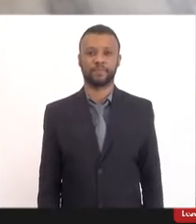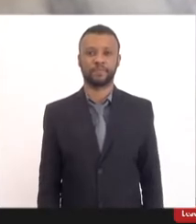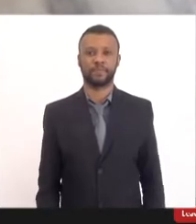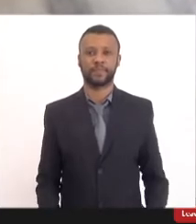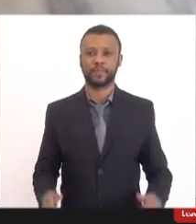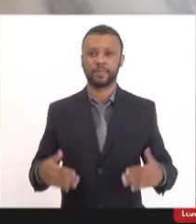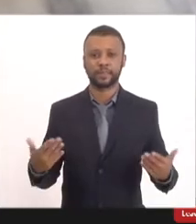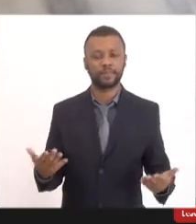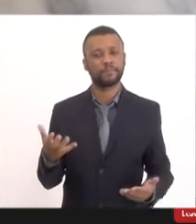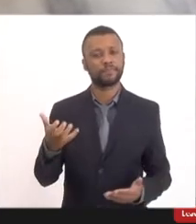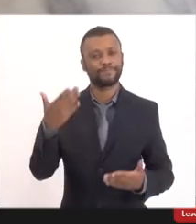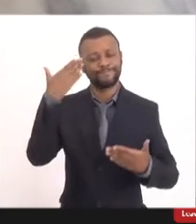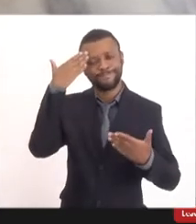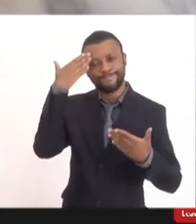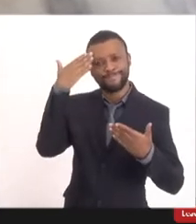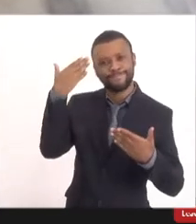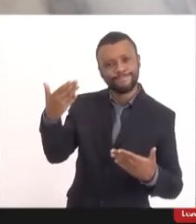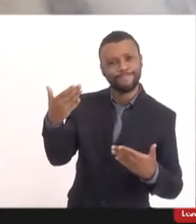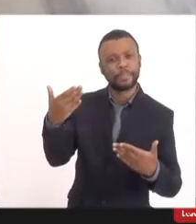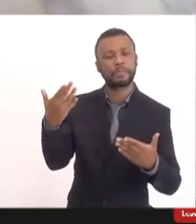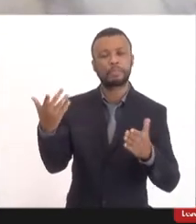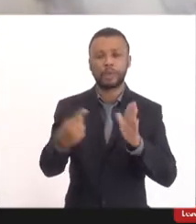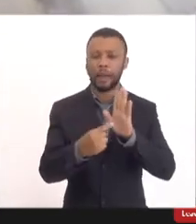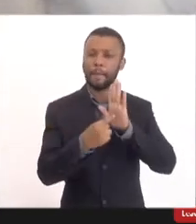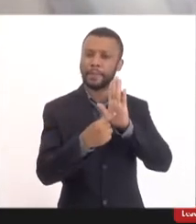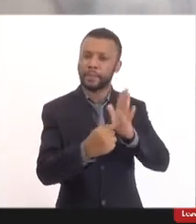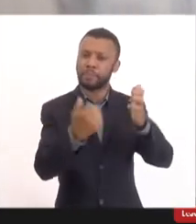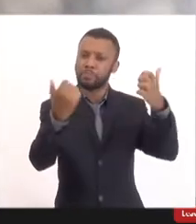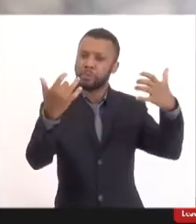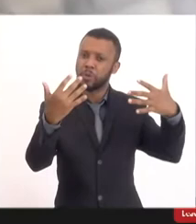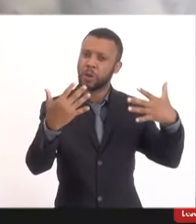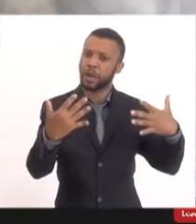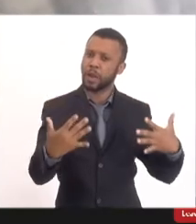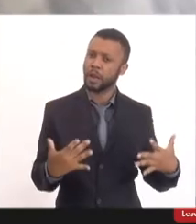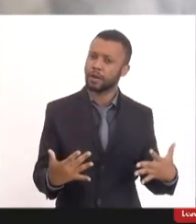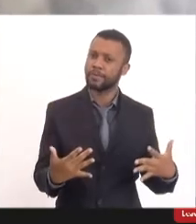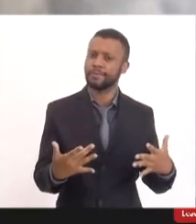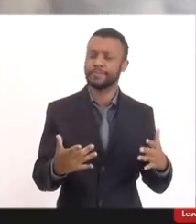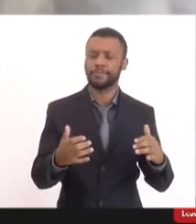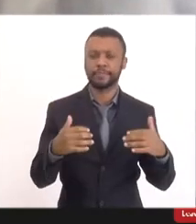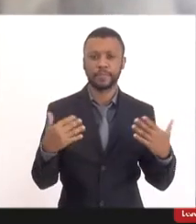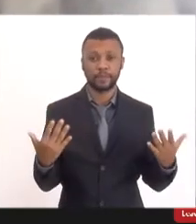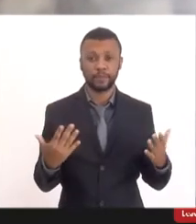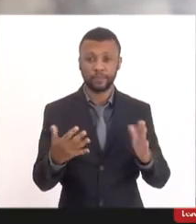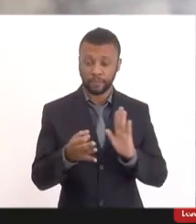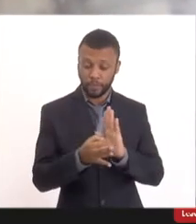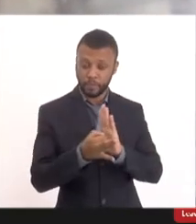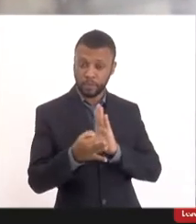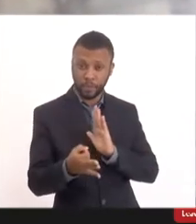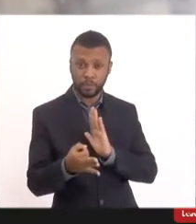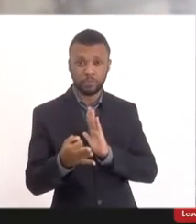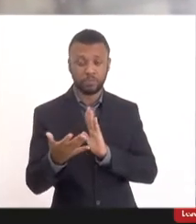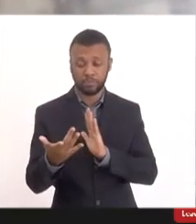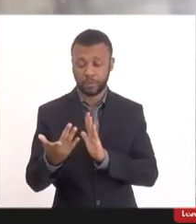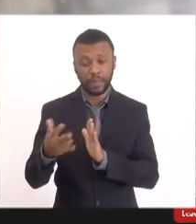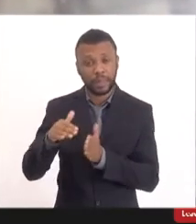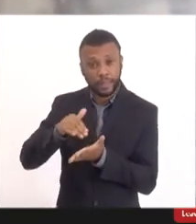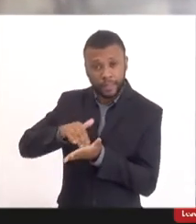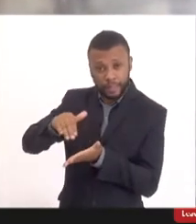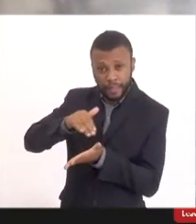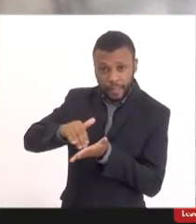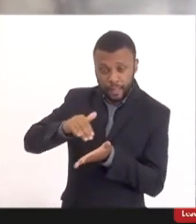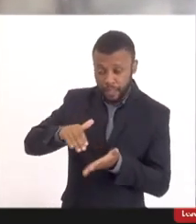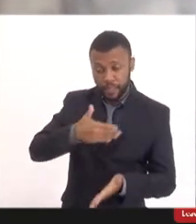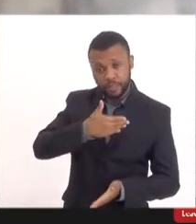Obrigado também pela apresentação da doutora Kemi. Assim, como Secretaria de Estado de Saúde, a nossa